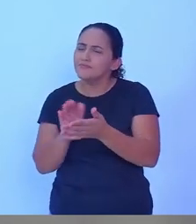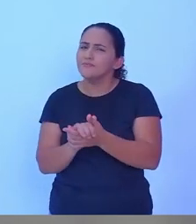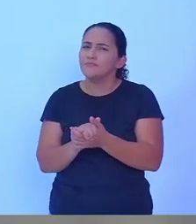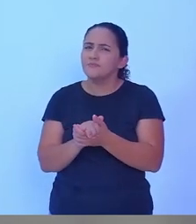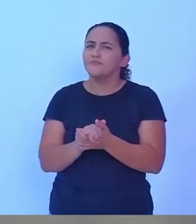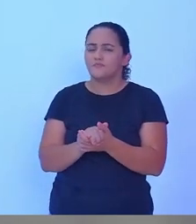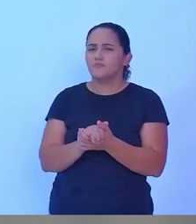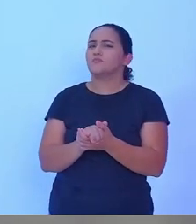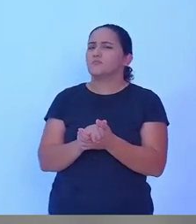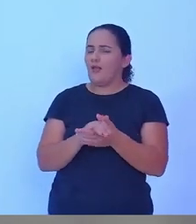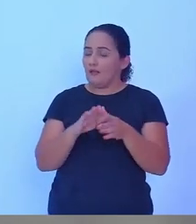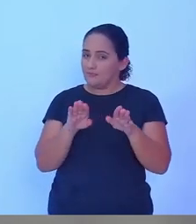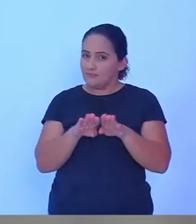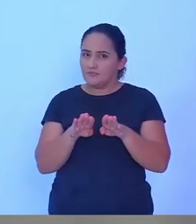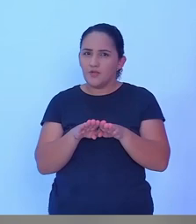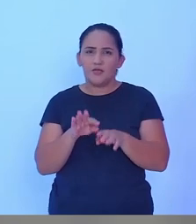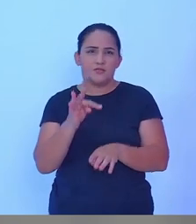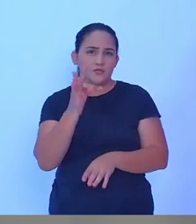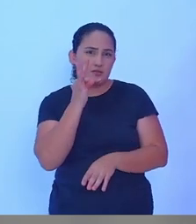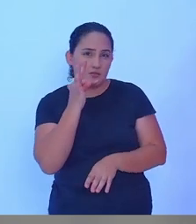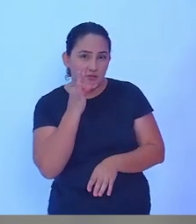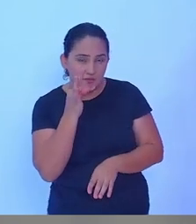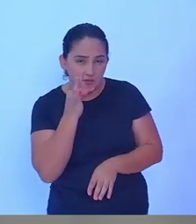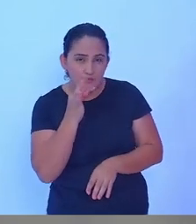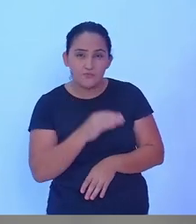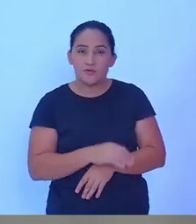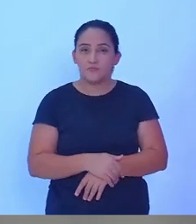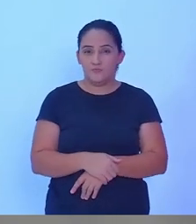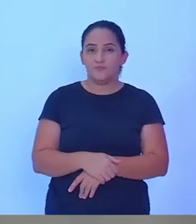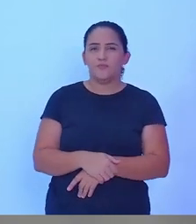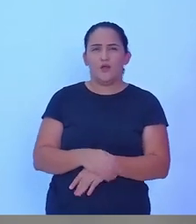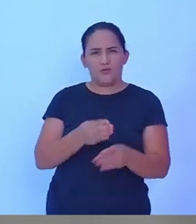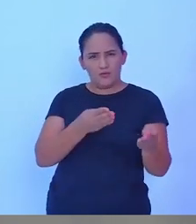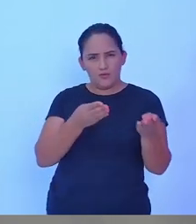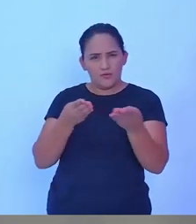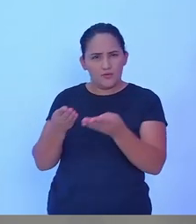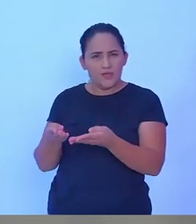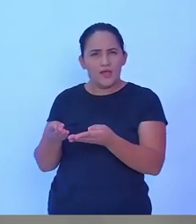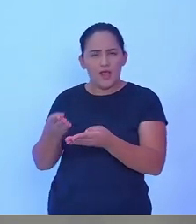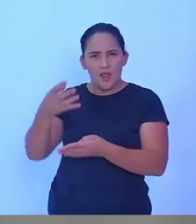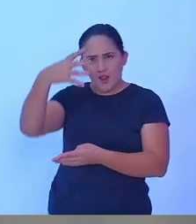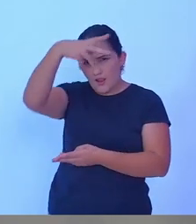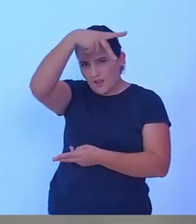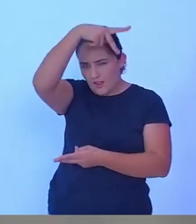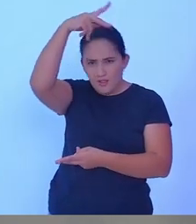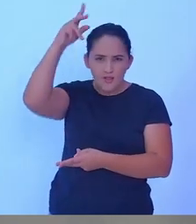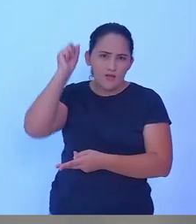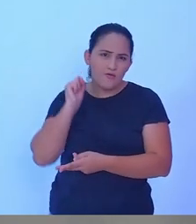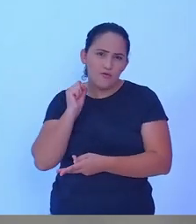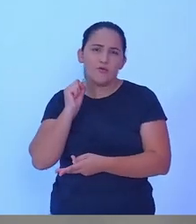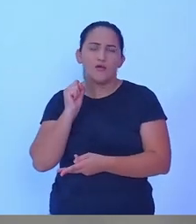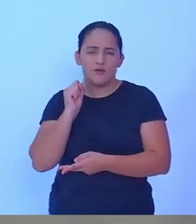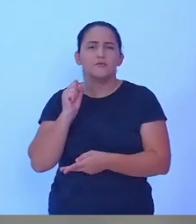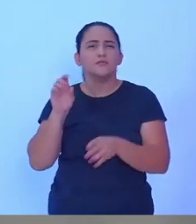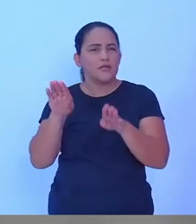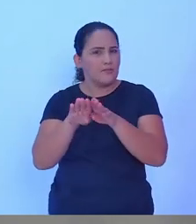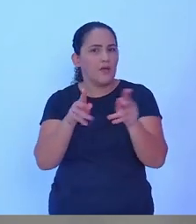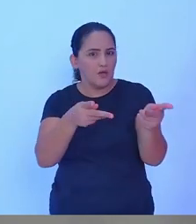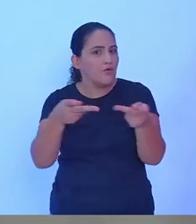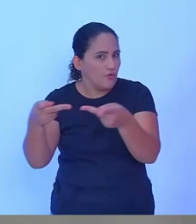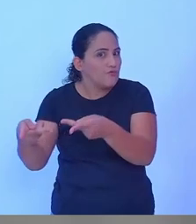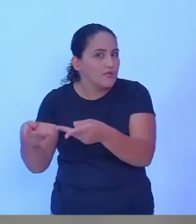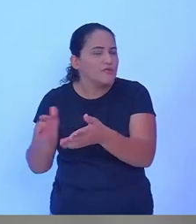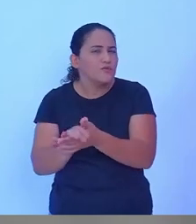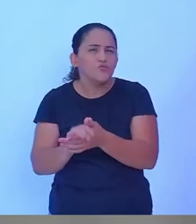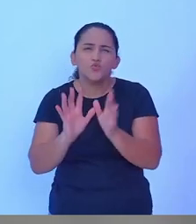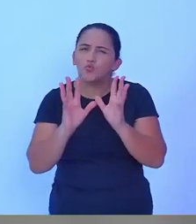recebeu convite, Tiago Moreira recebeu convite, como também a Valkyria Santos recebeu convite. Todos